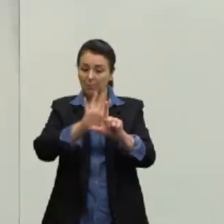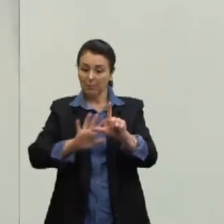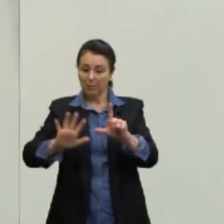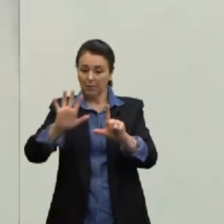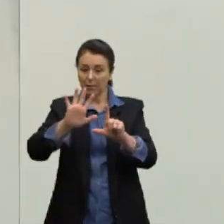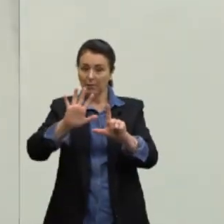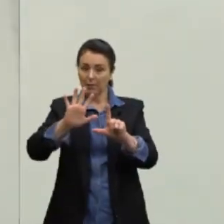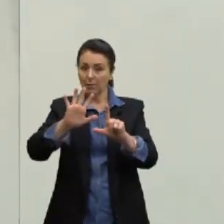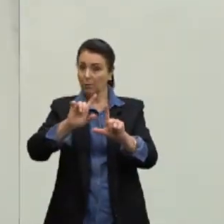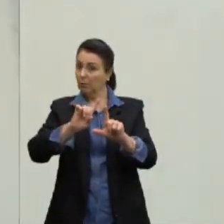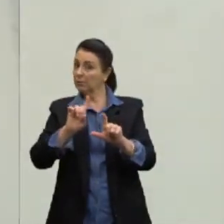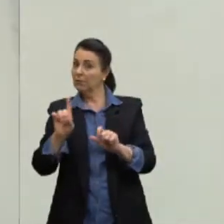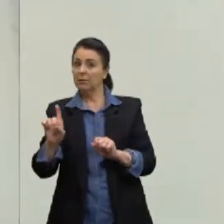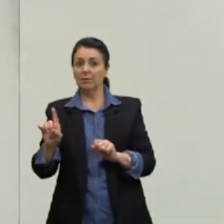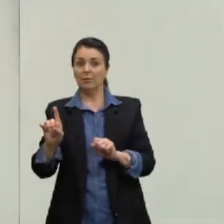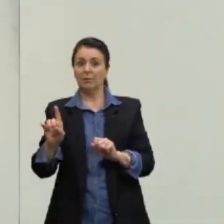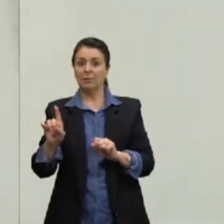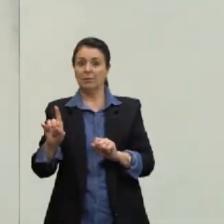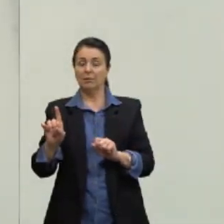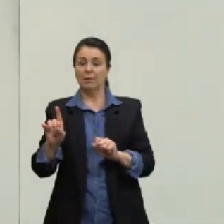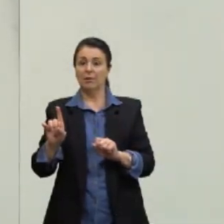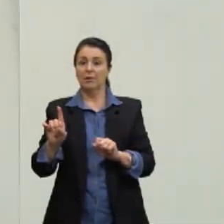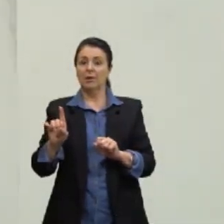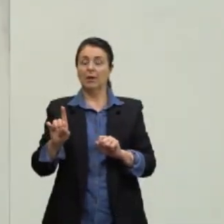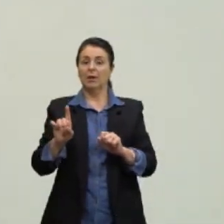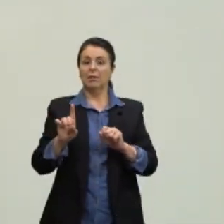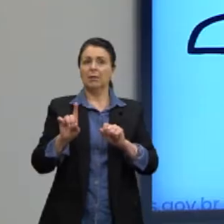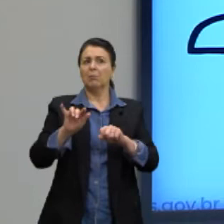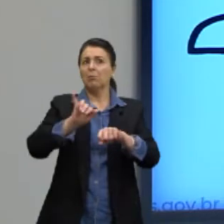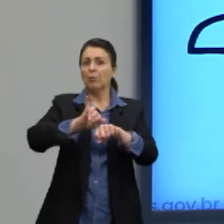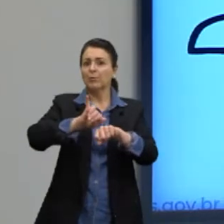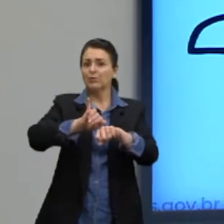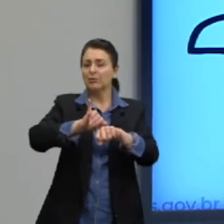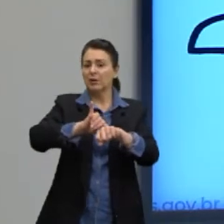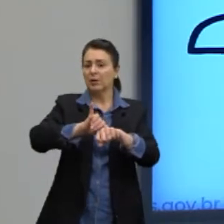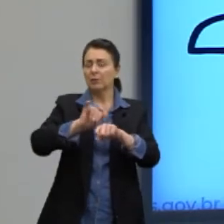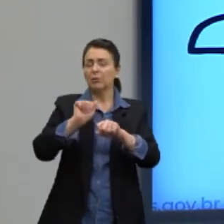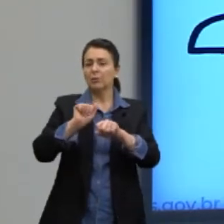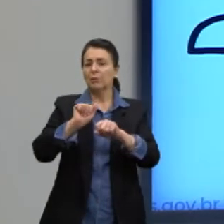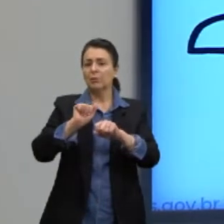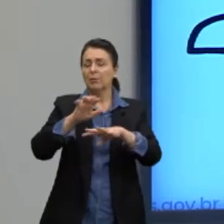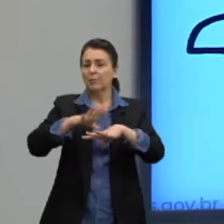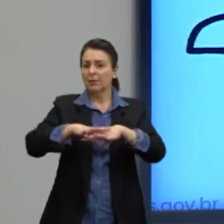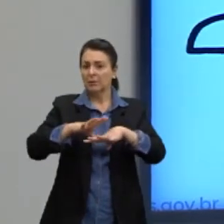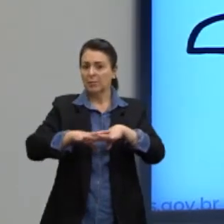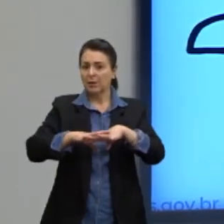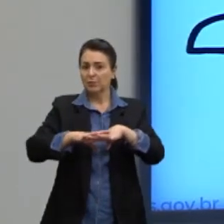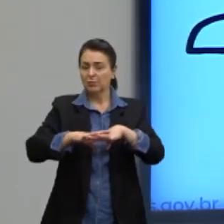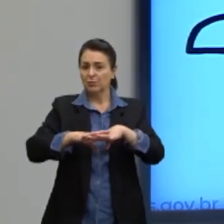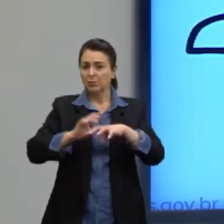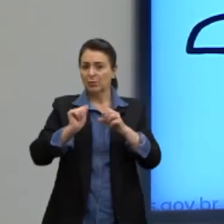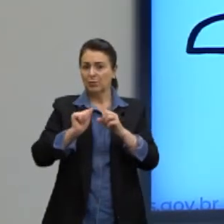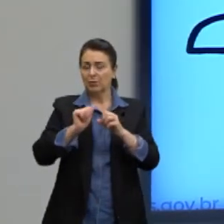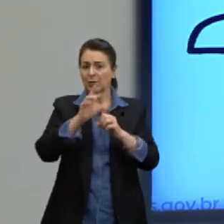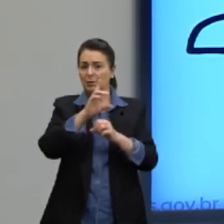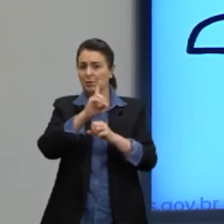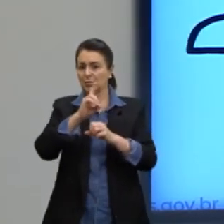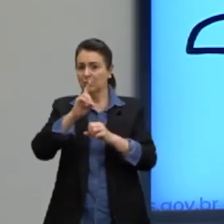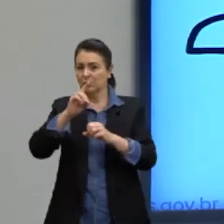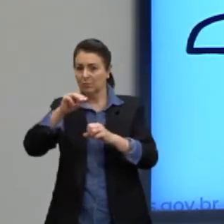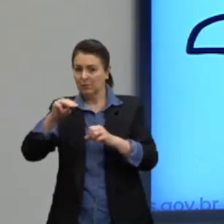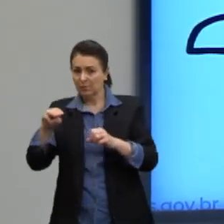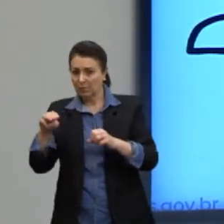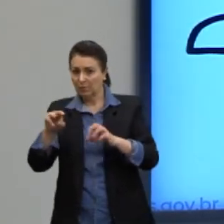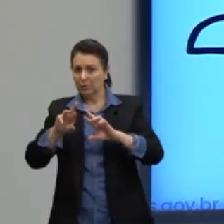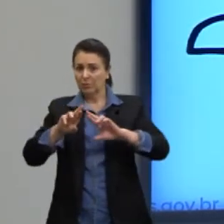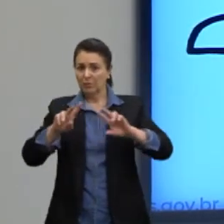Certo? Então, esse objeto matemático com dimensões se caracteriza a área a qual eu posso